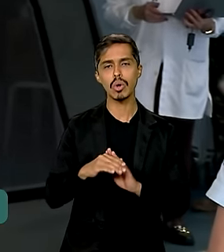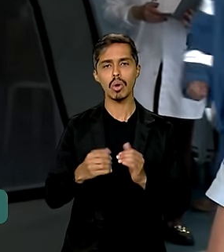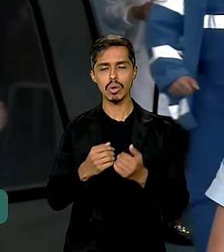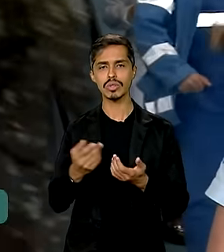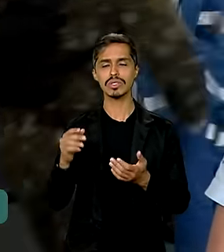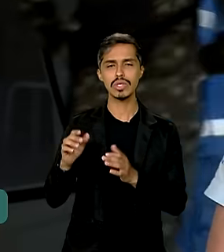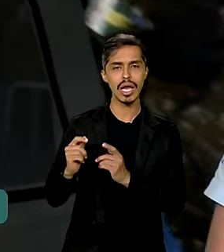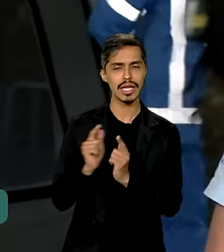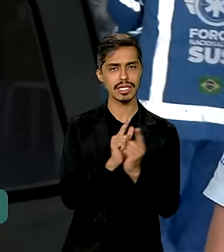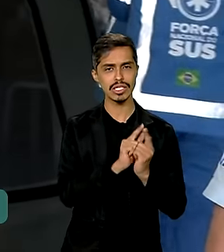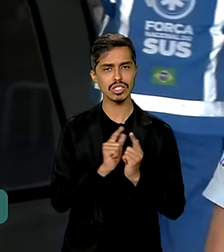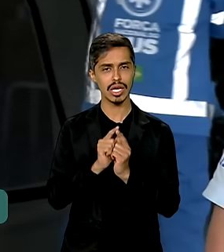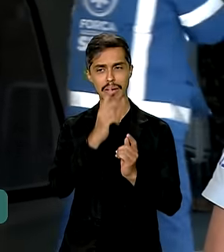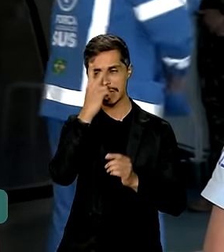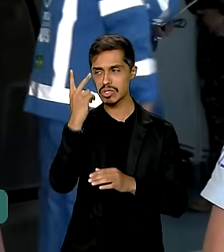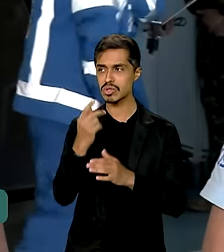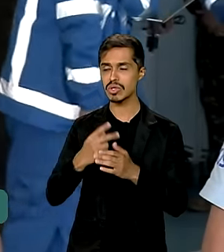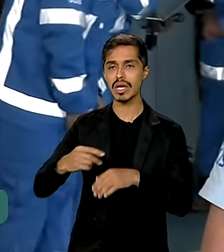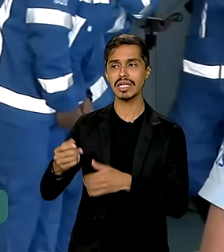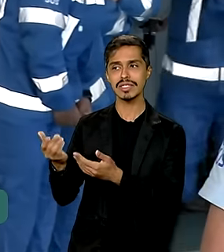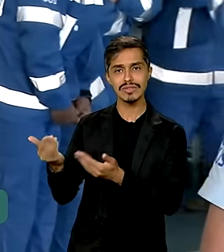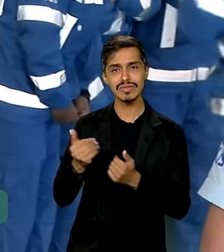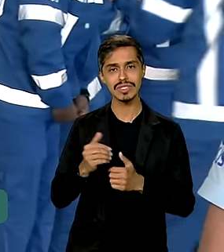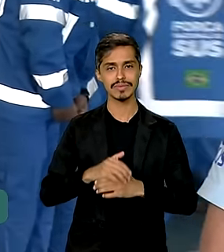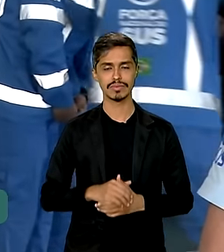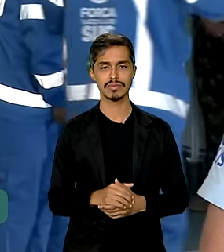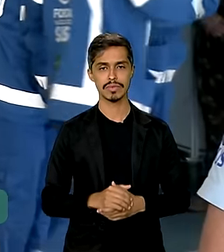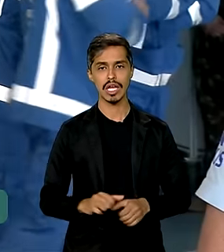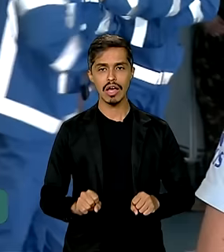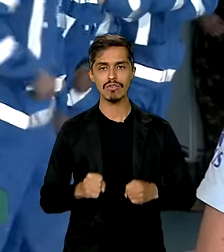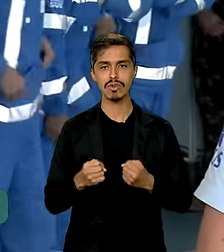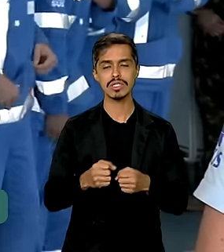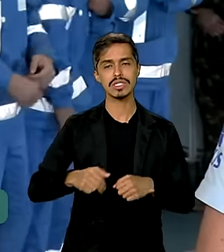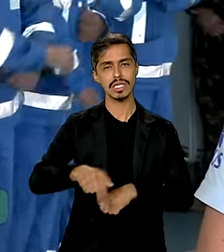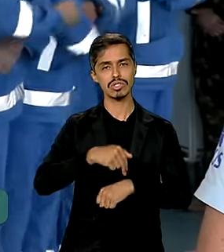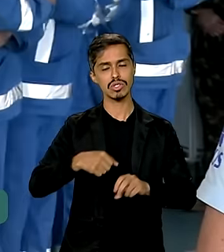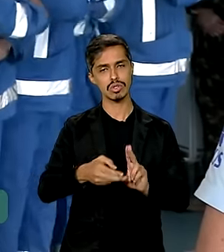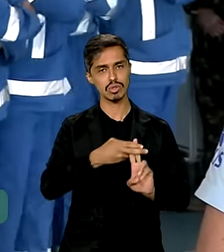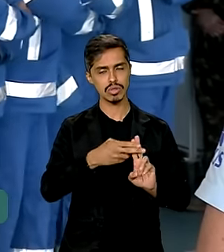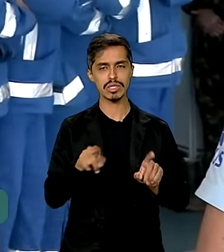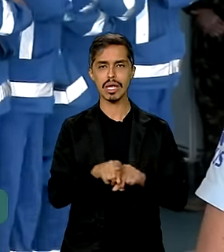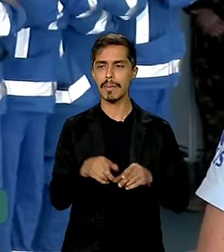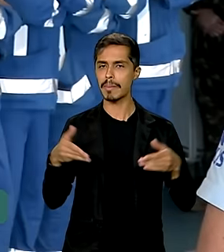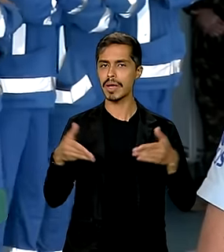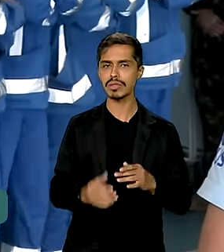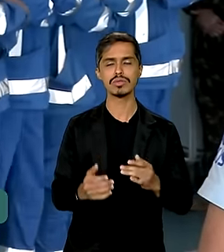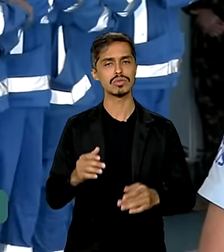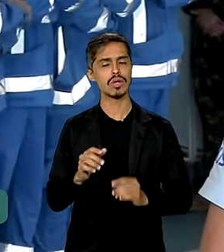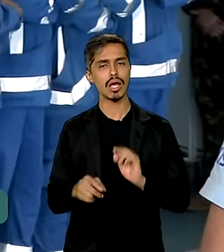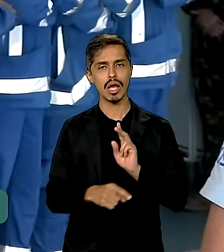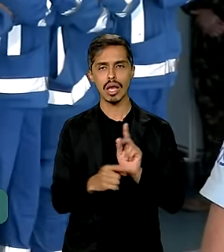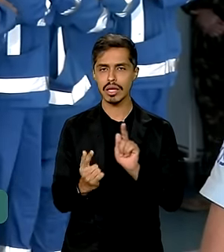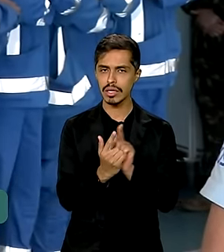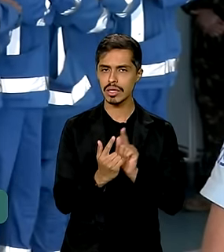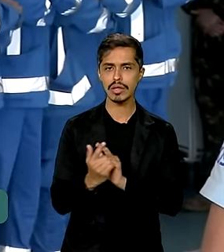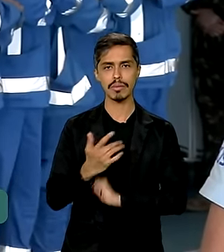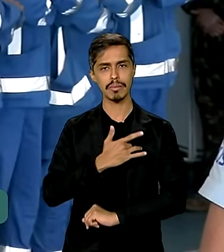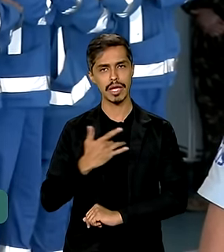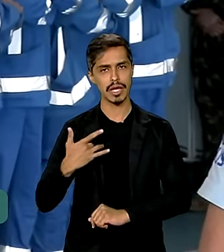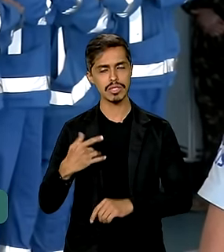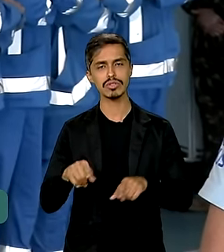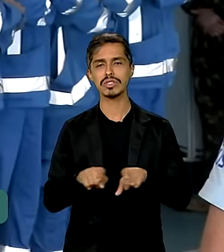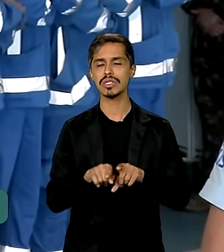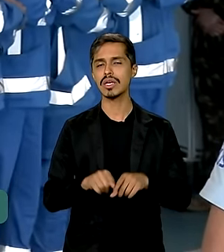imigrantes. A Força Nacional do SUS também participa com atendimento médico e vacinação.